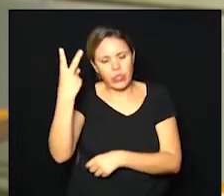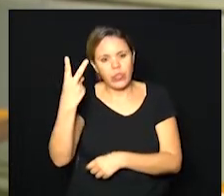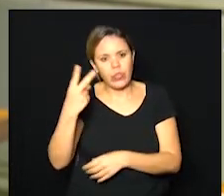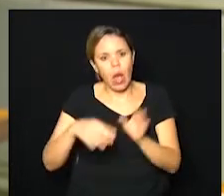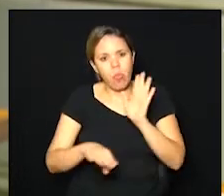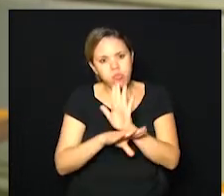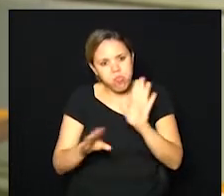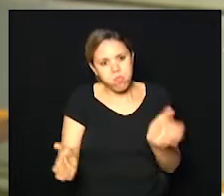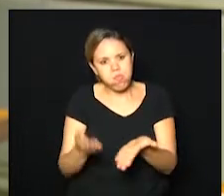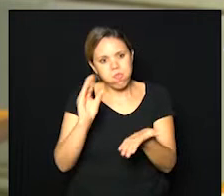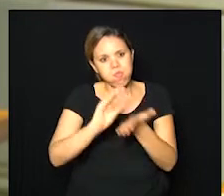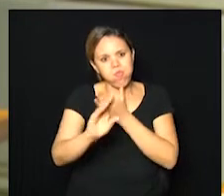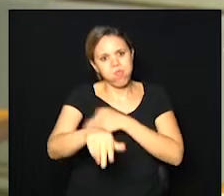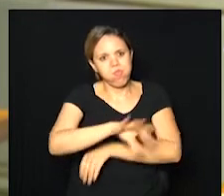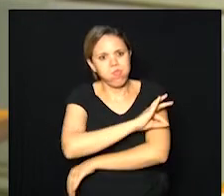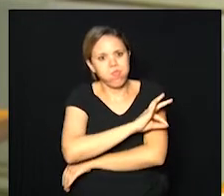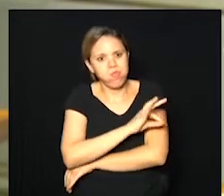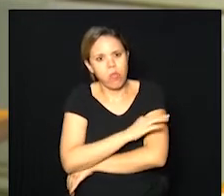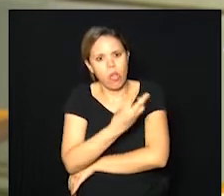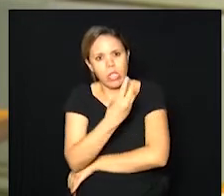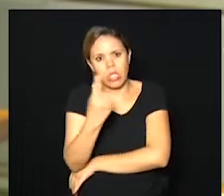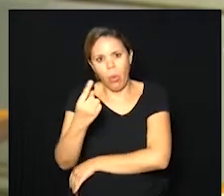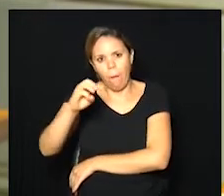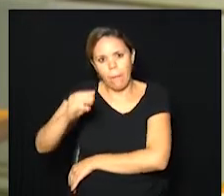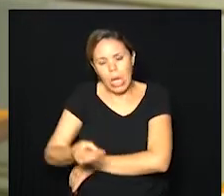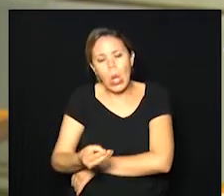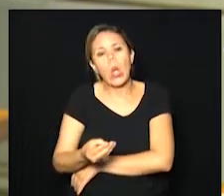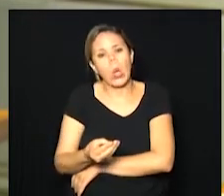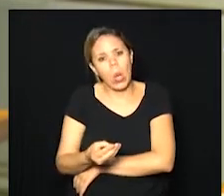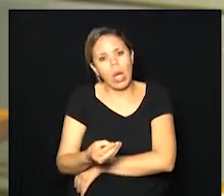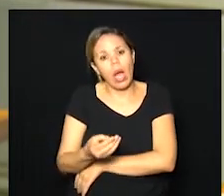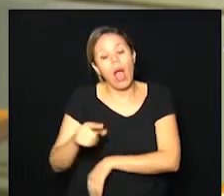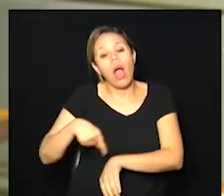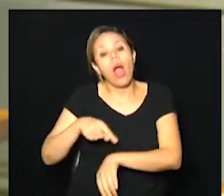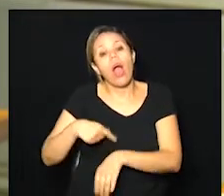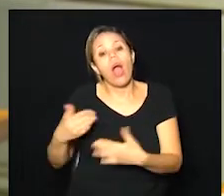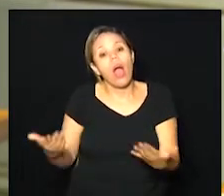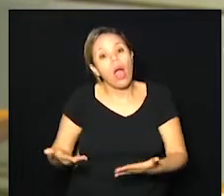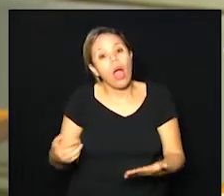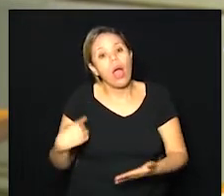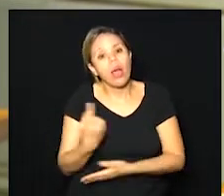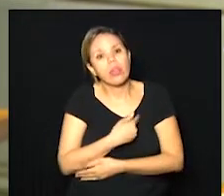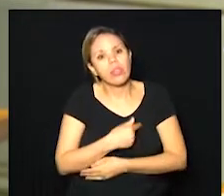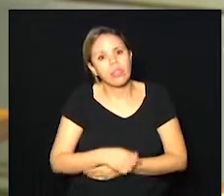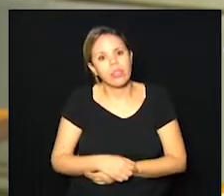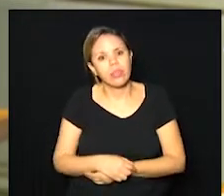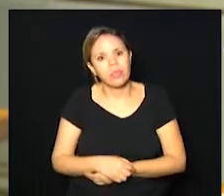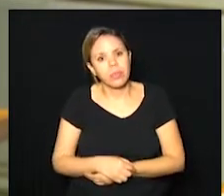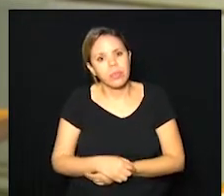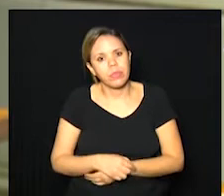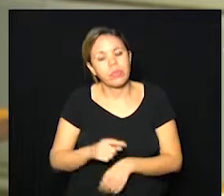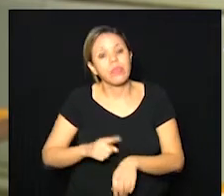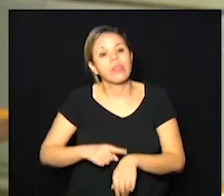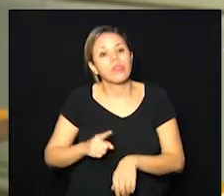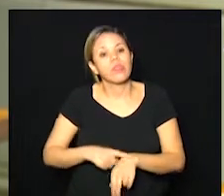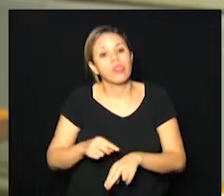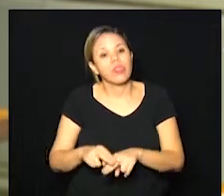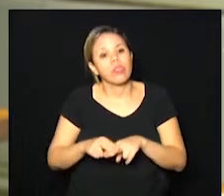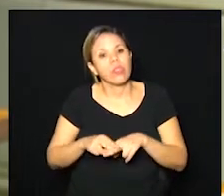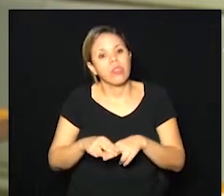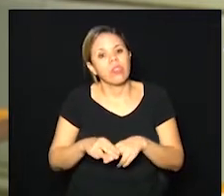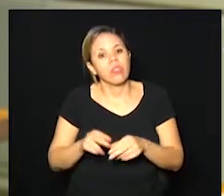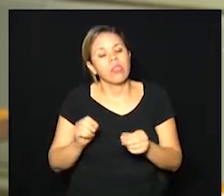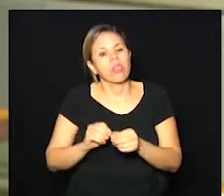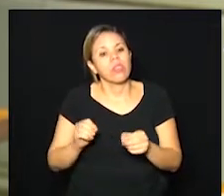ultrapassar esse valor de 31 milhões, mas, por hora, é o que nós, em face até do tempo que foi